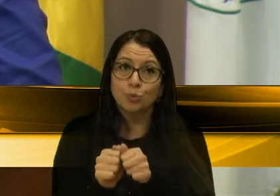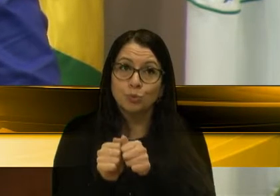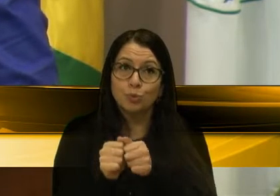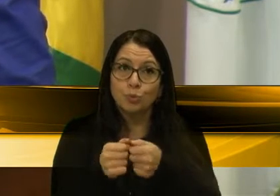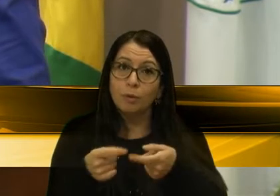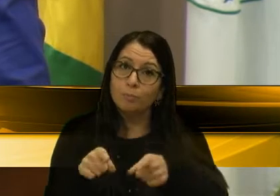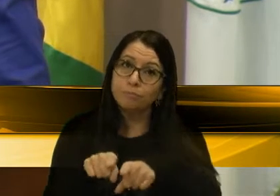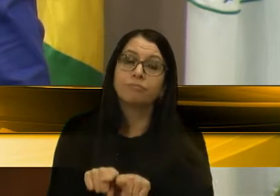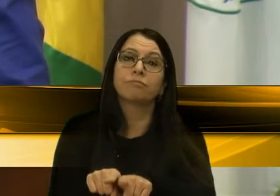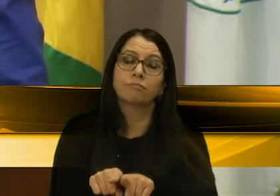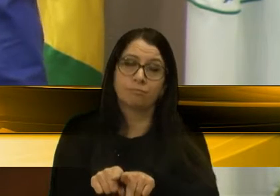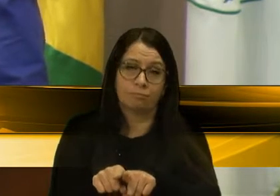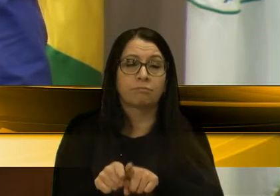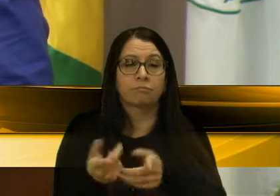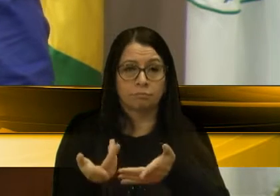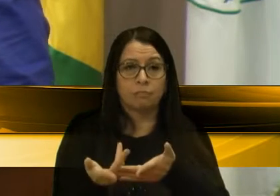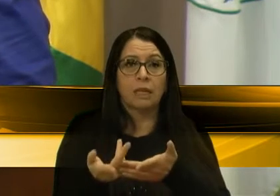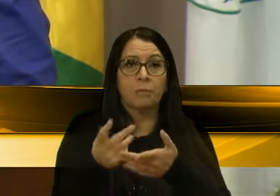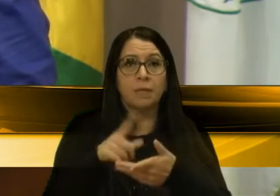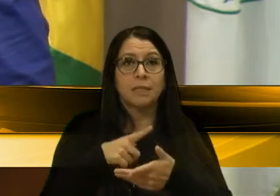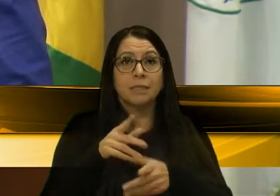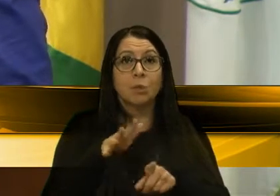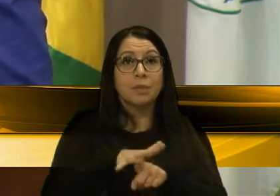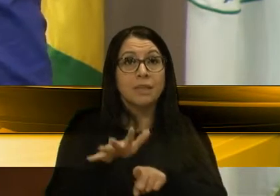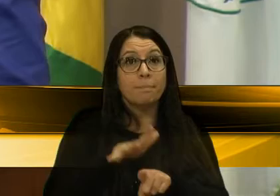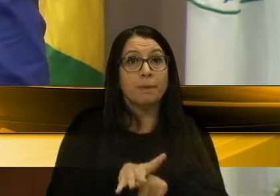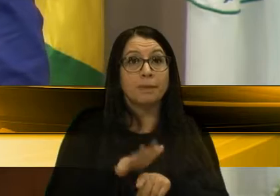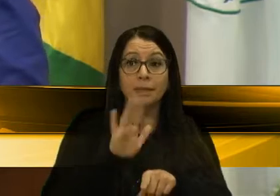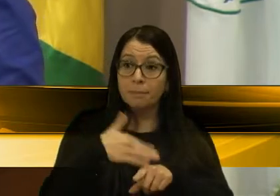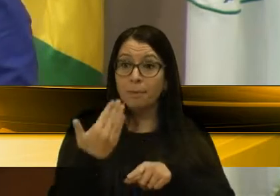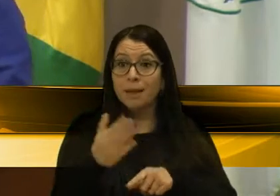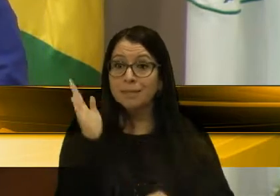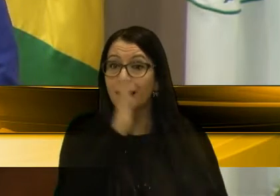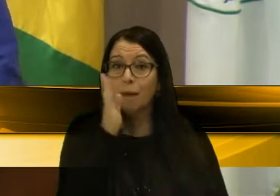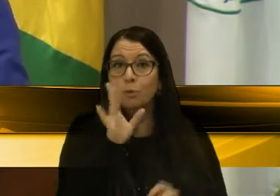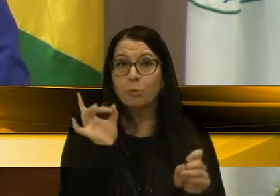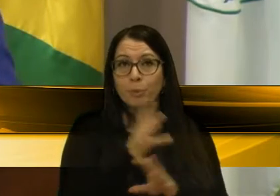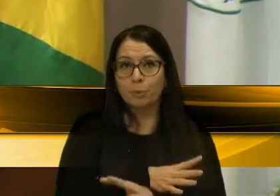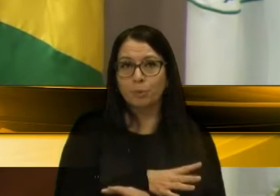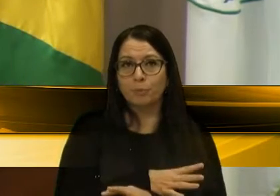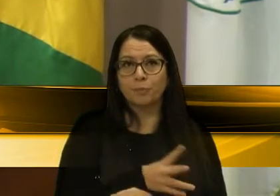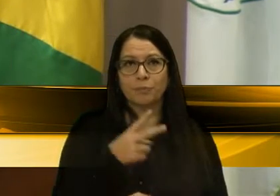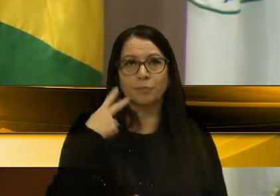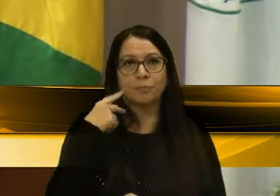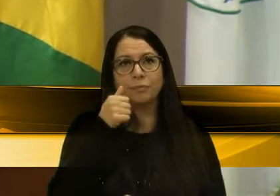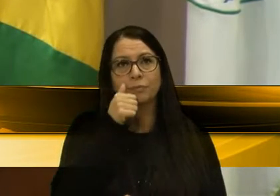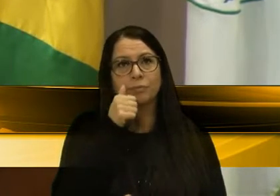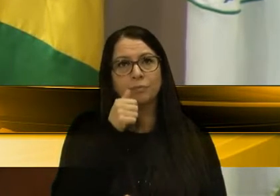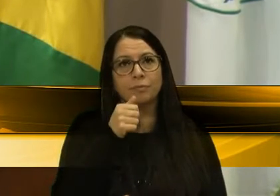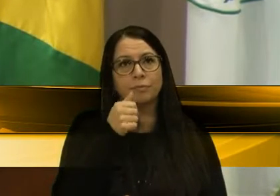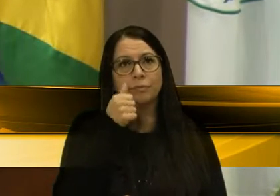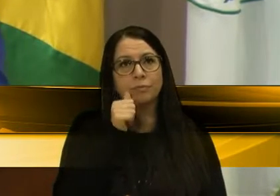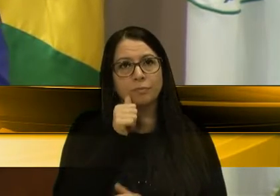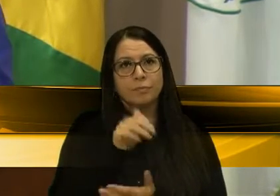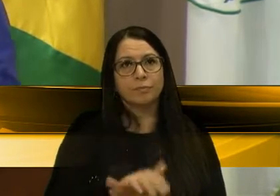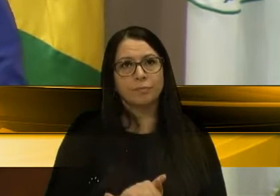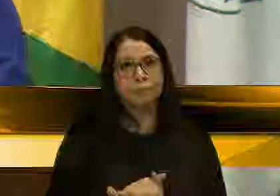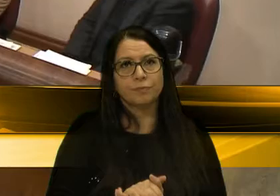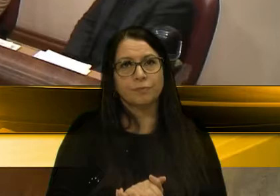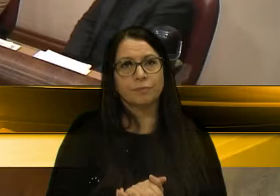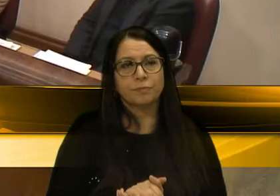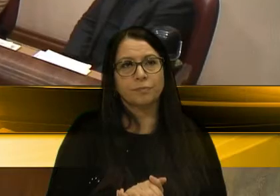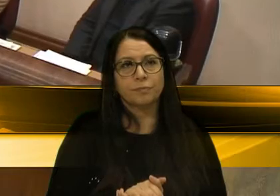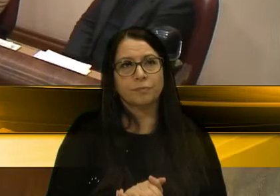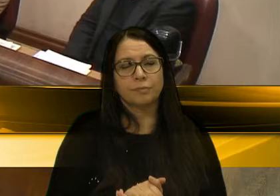que isso seja uma demanda mais atendida, mais rapidamente. O seu à parte, vereador Paula. Vereadora Tati